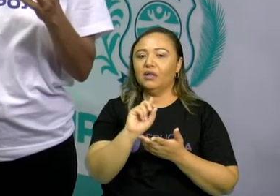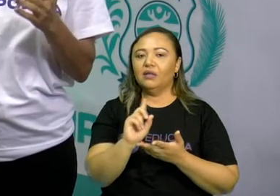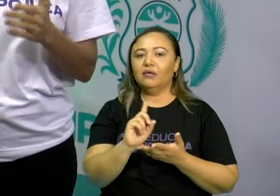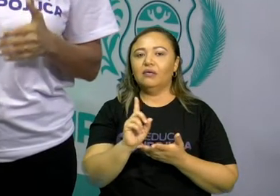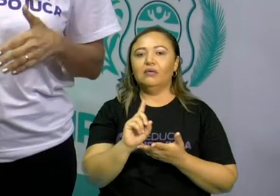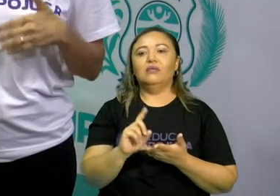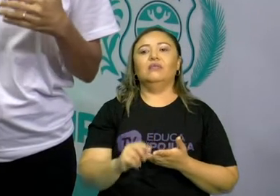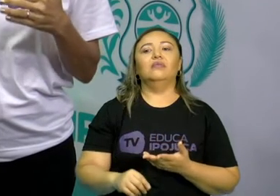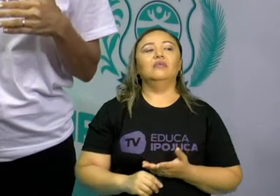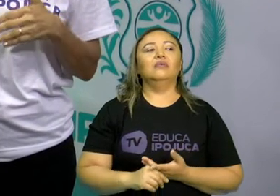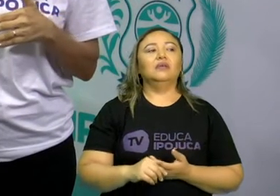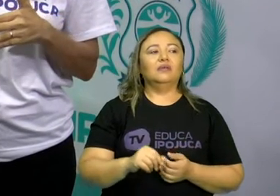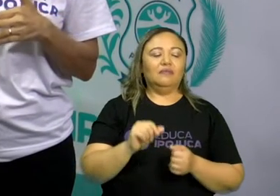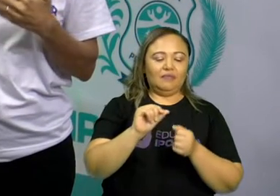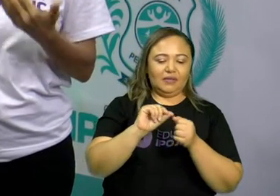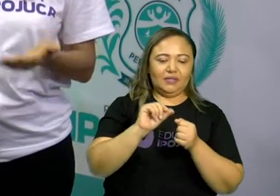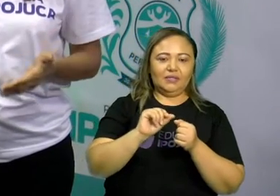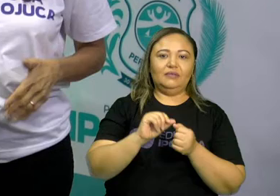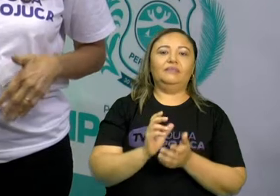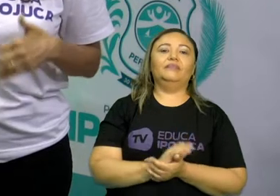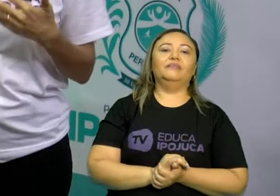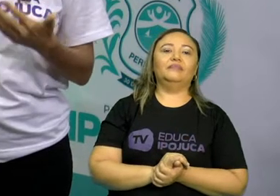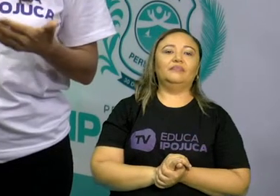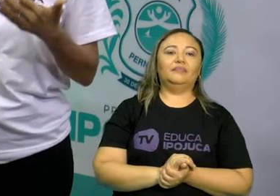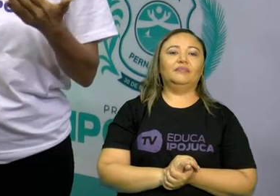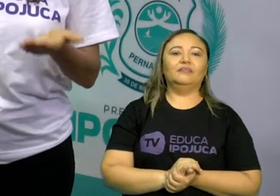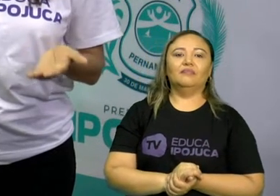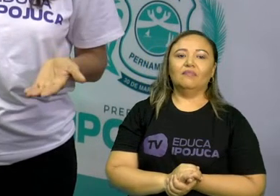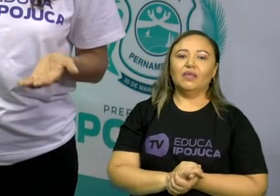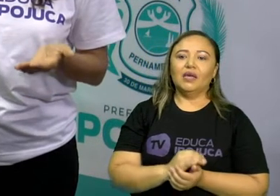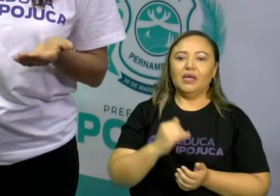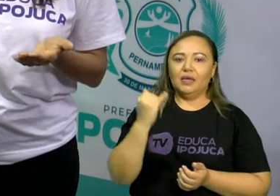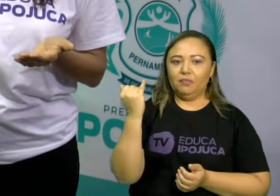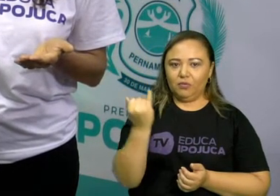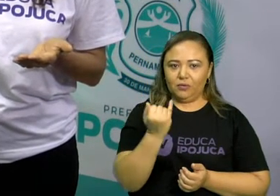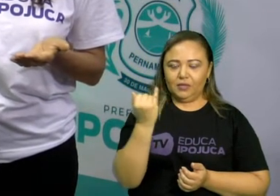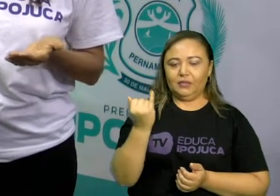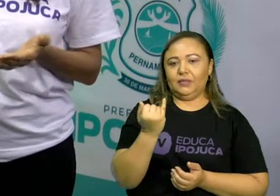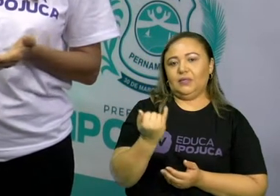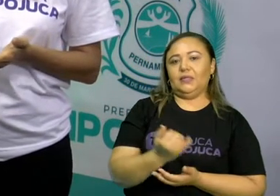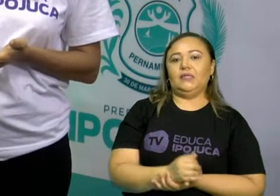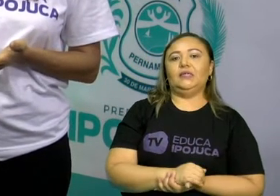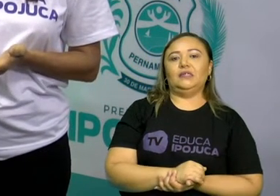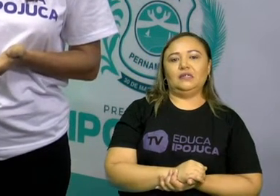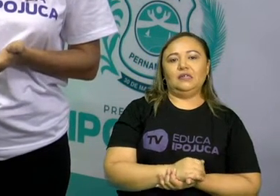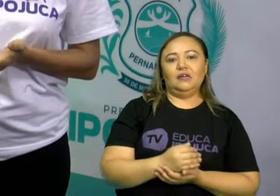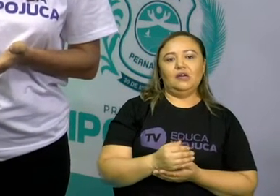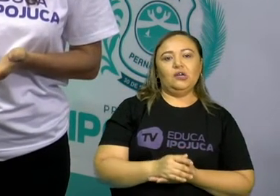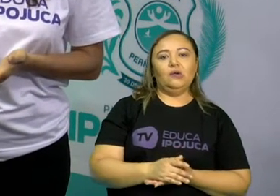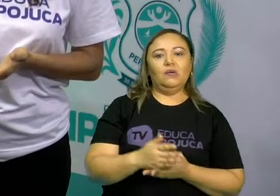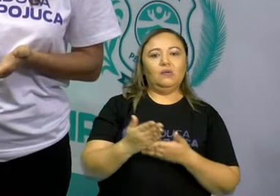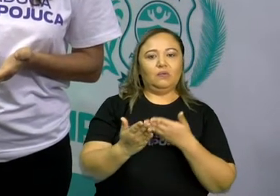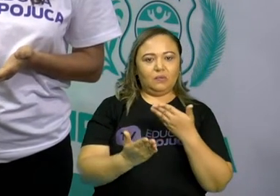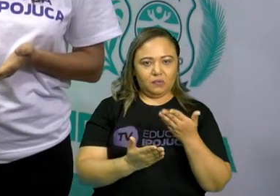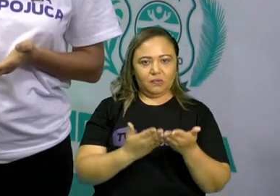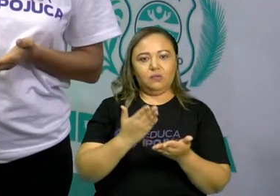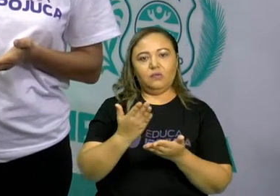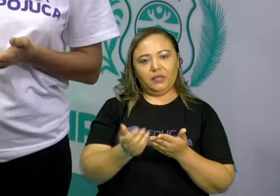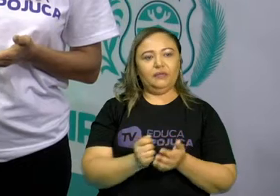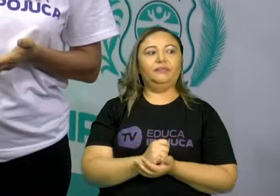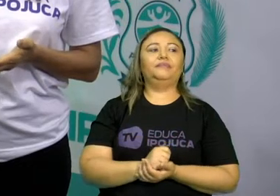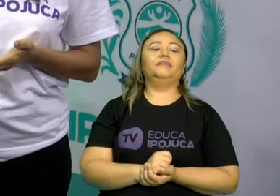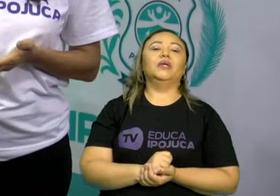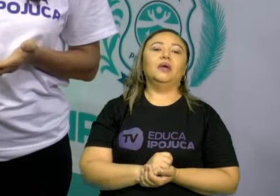Faça isso. Esse aí é um ato eterno de amor. Por quê? Você não vai precisar estar